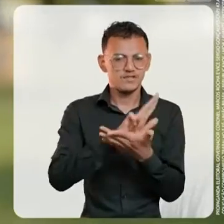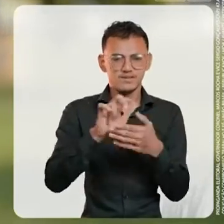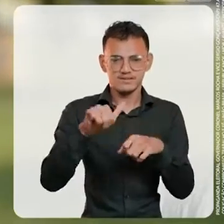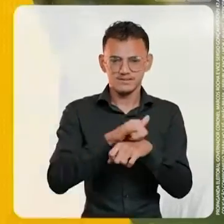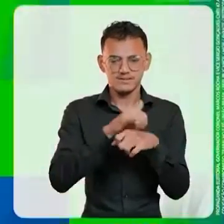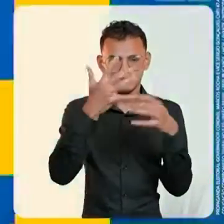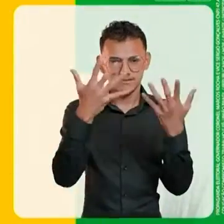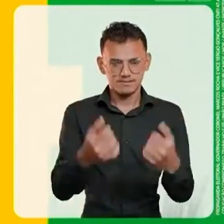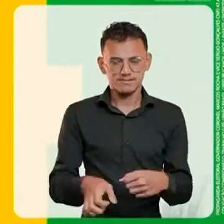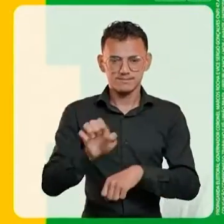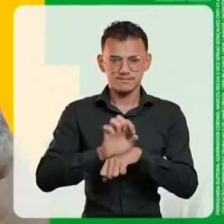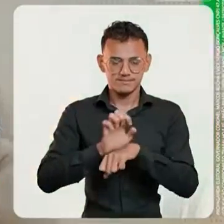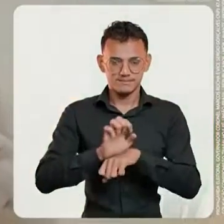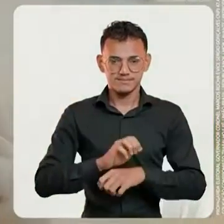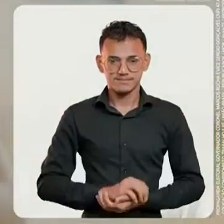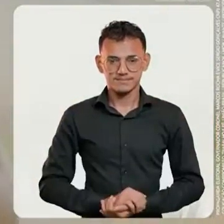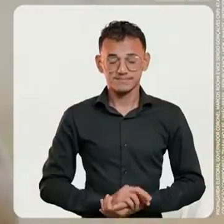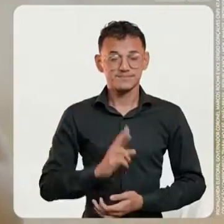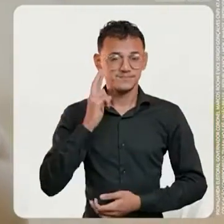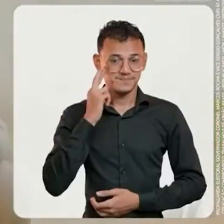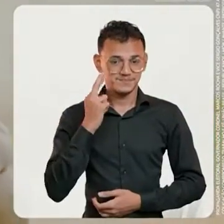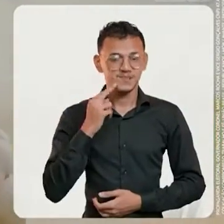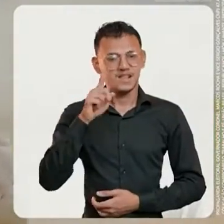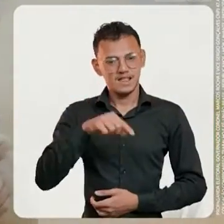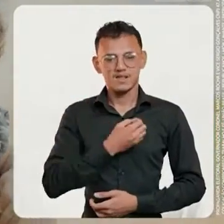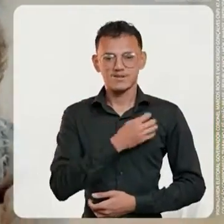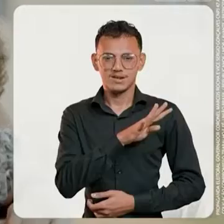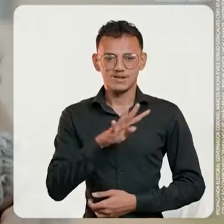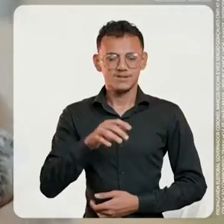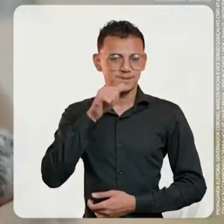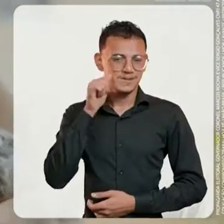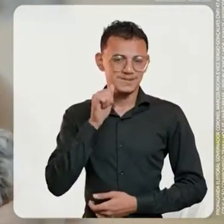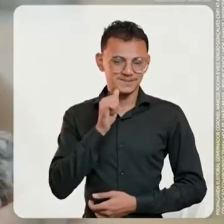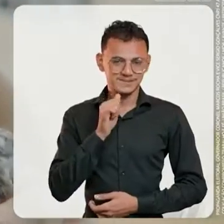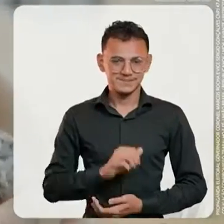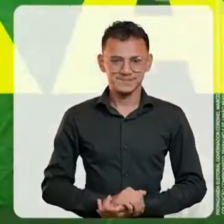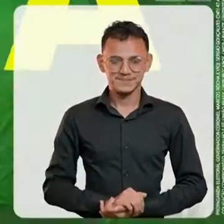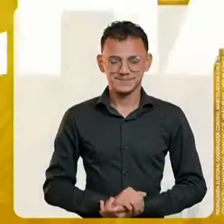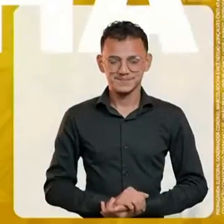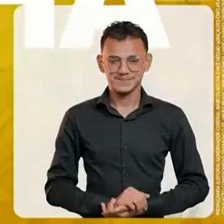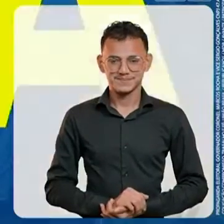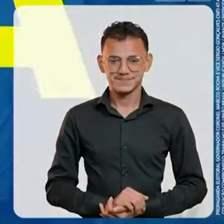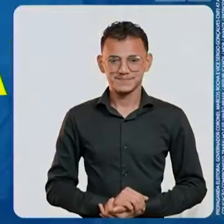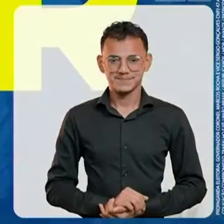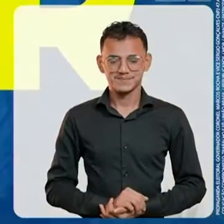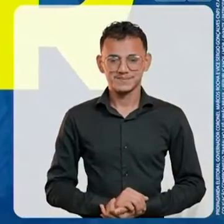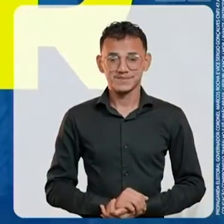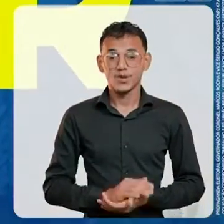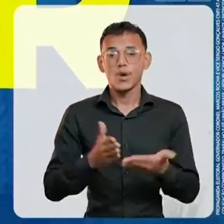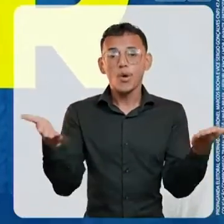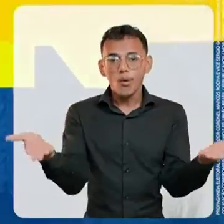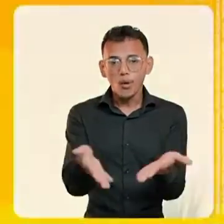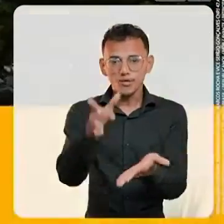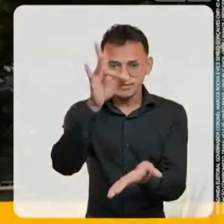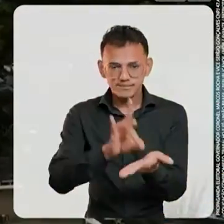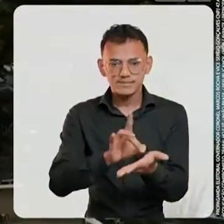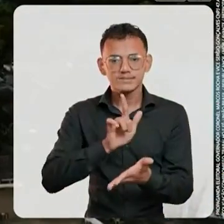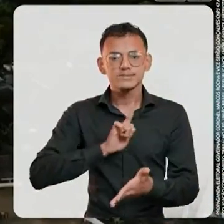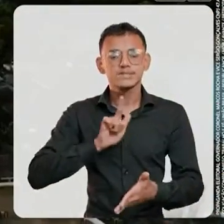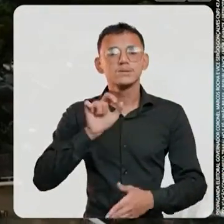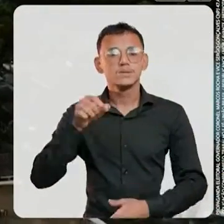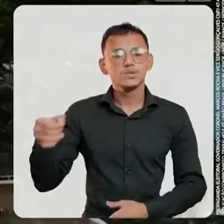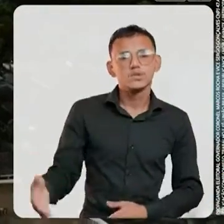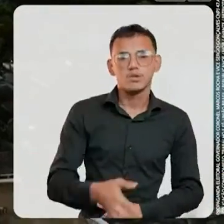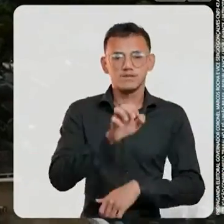governo do Estado. 4, 4! Rondônia agora é 44, Coronel Marcos Rocha. Deixa o Rocha trabalhar! Hoje,